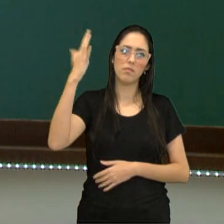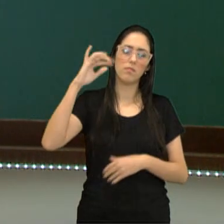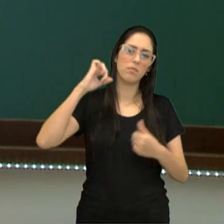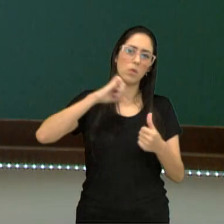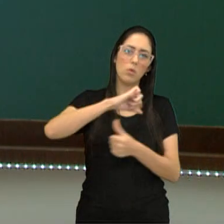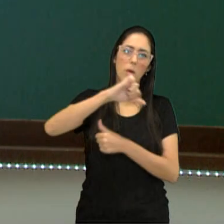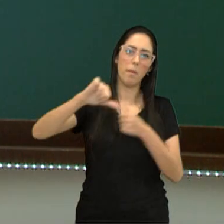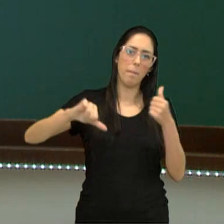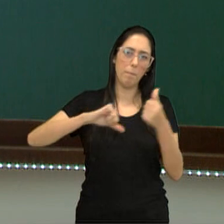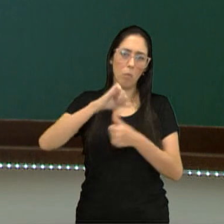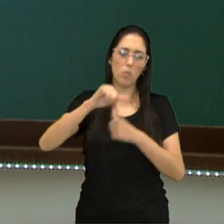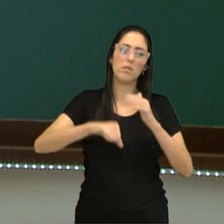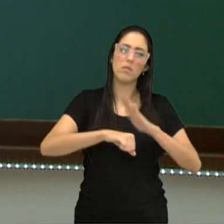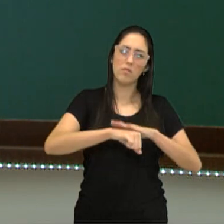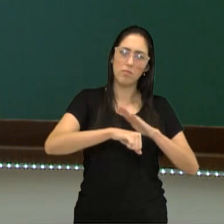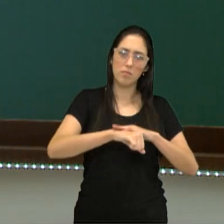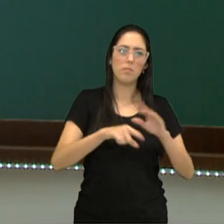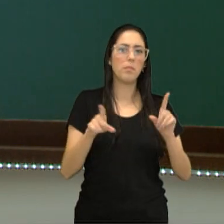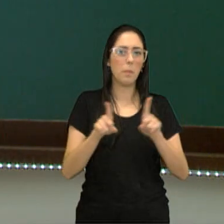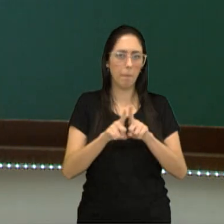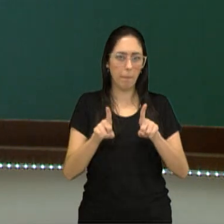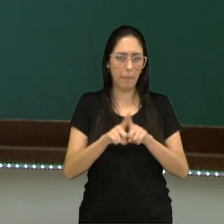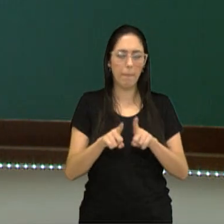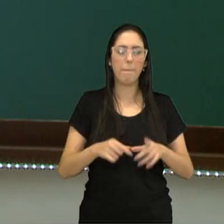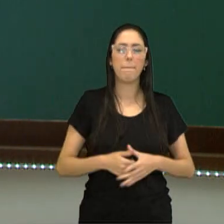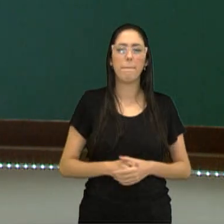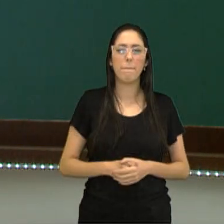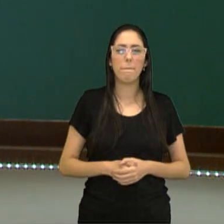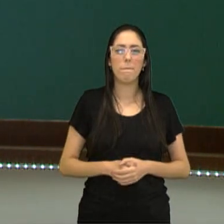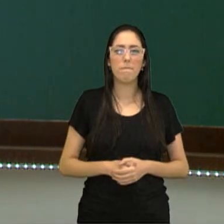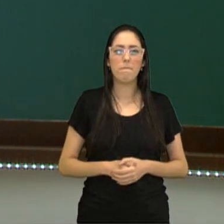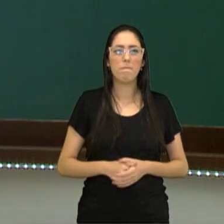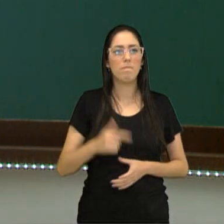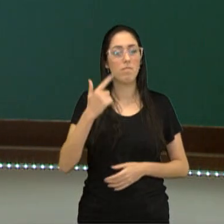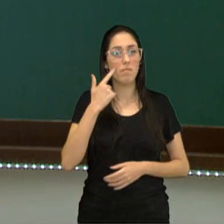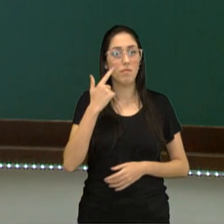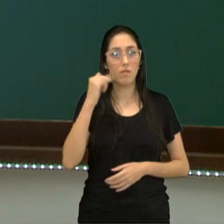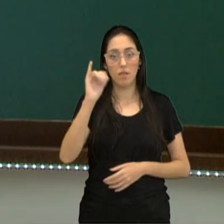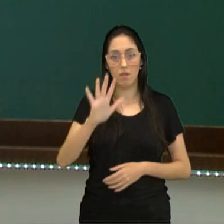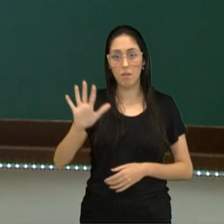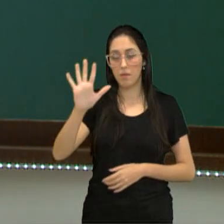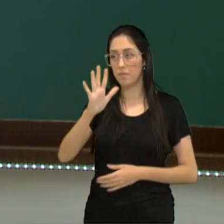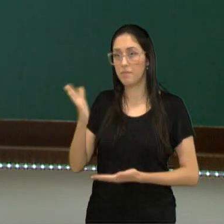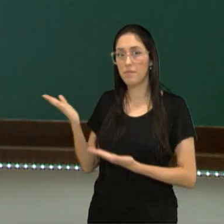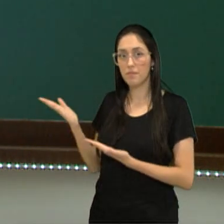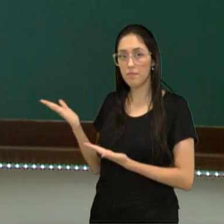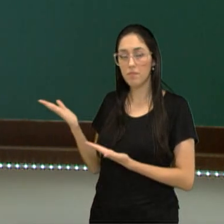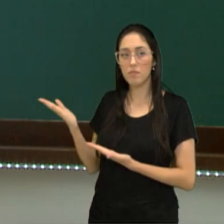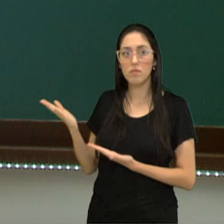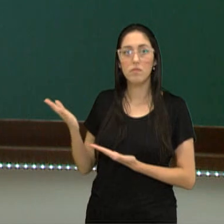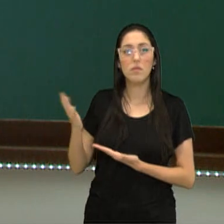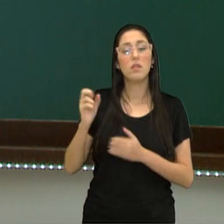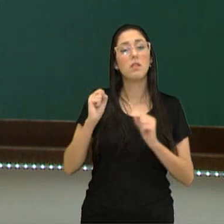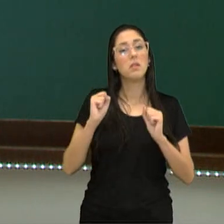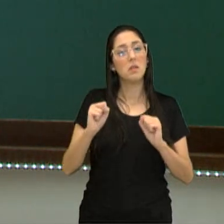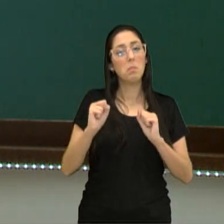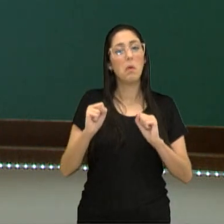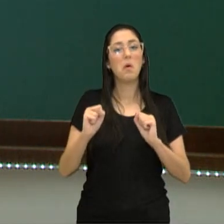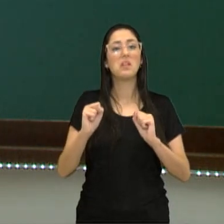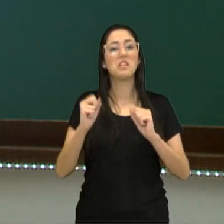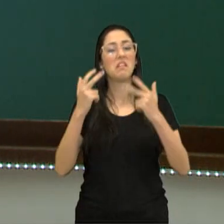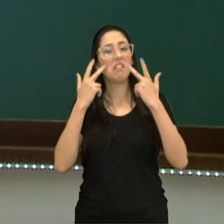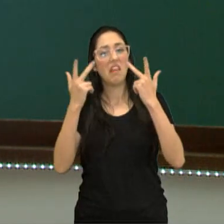clima e de tempo da superfície do nosso planeta. E esses aqui, ó, podendo ser humanos ou naturais.